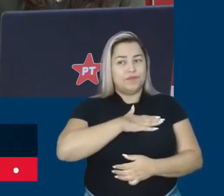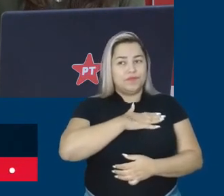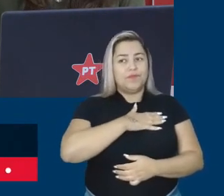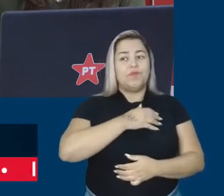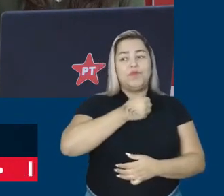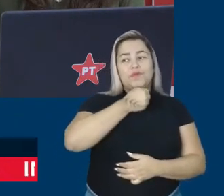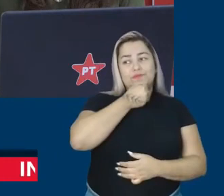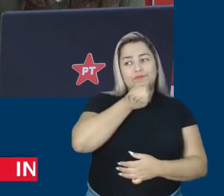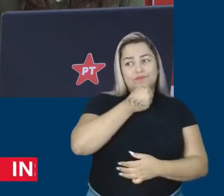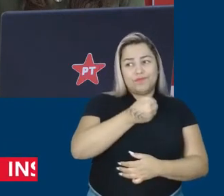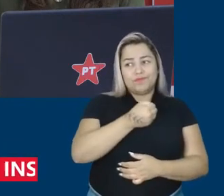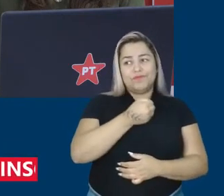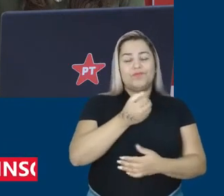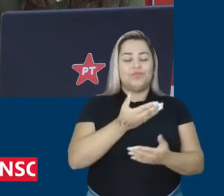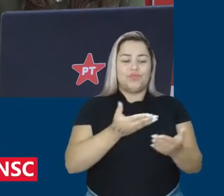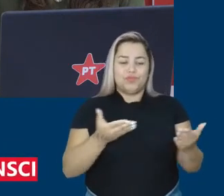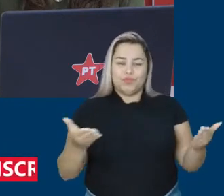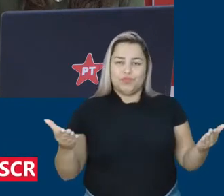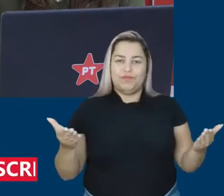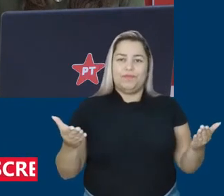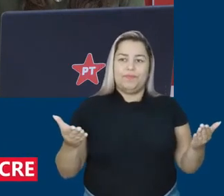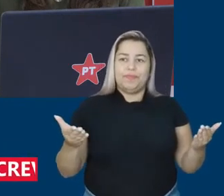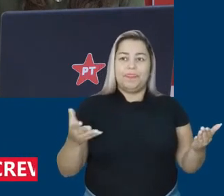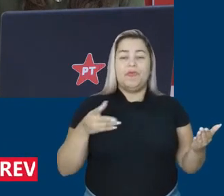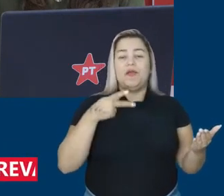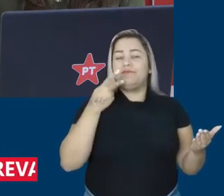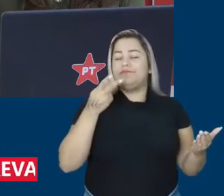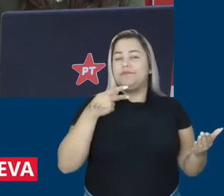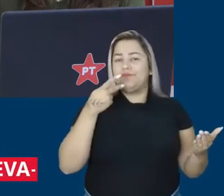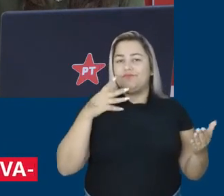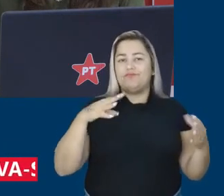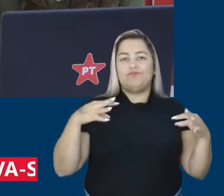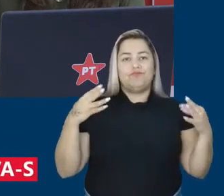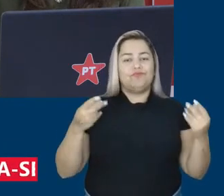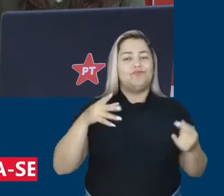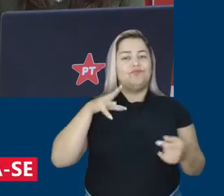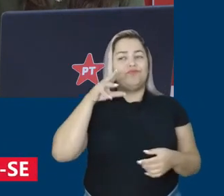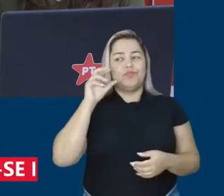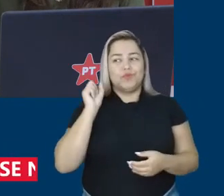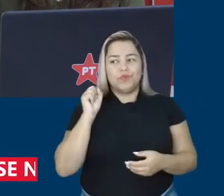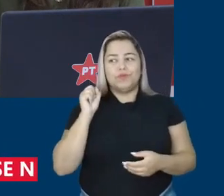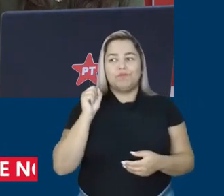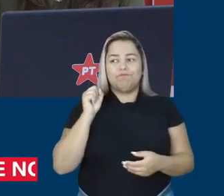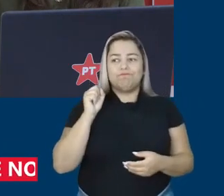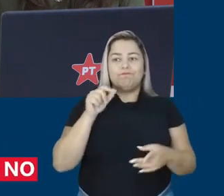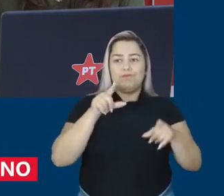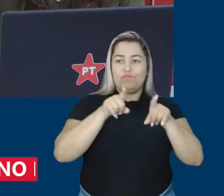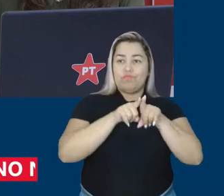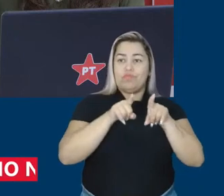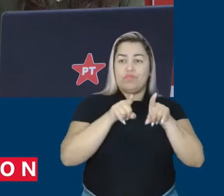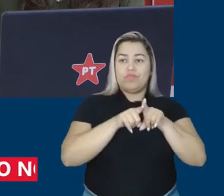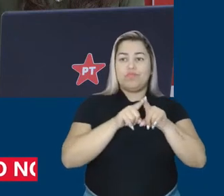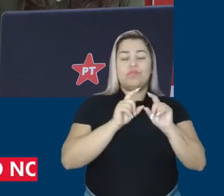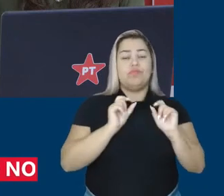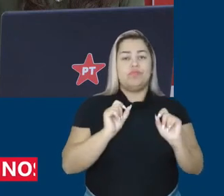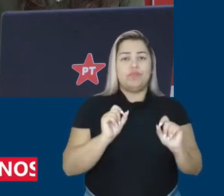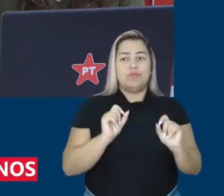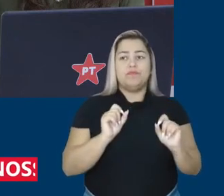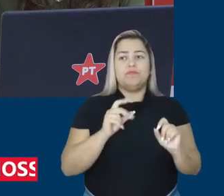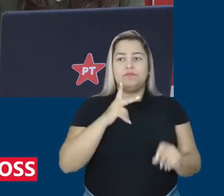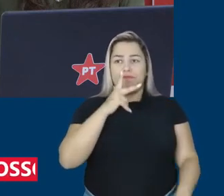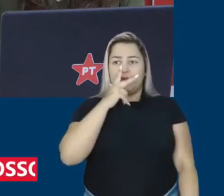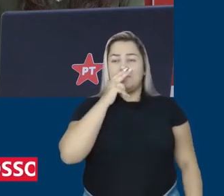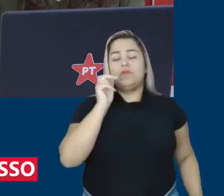entrevista aqui para vocês, estar falando com todos que estão ouvindo e aqui também, assim que vocês